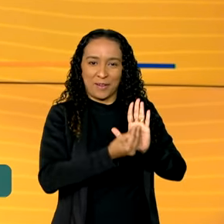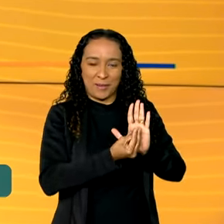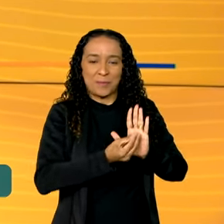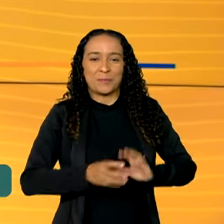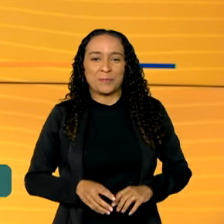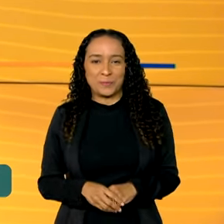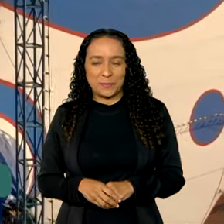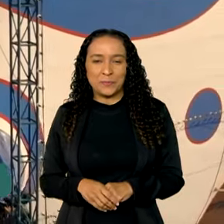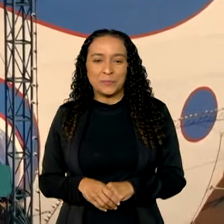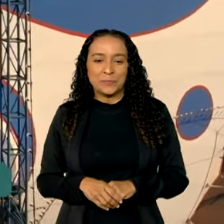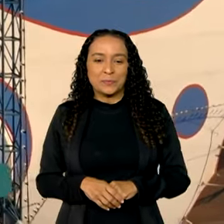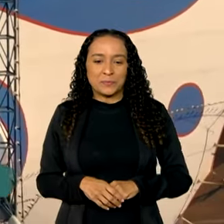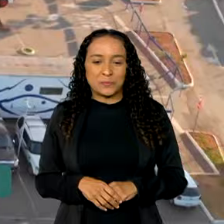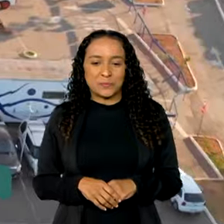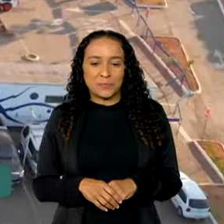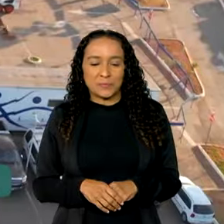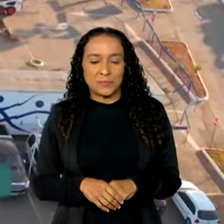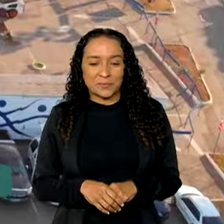Rouanet.